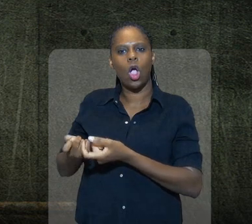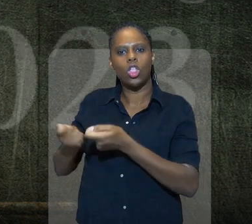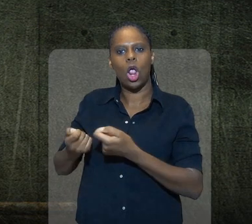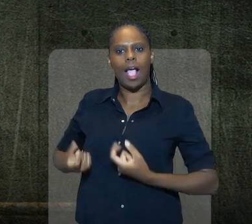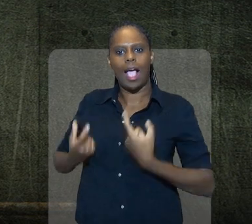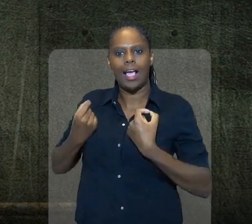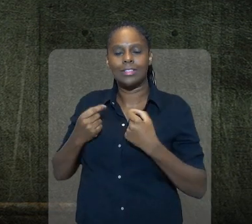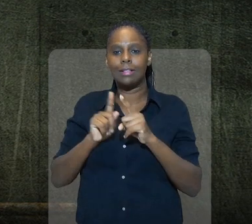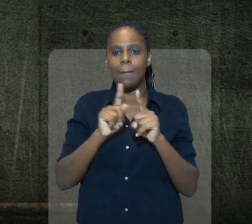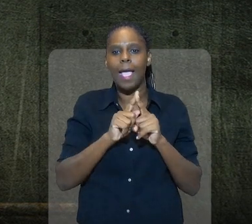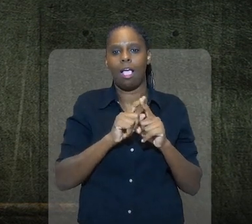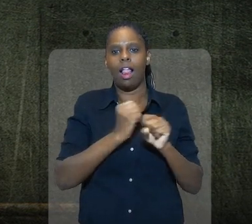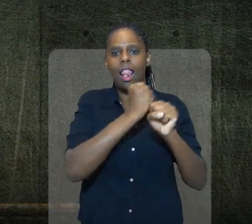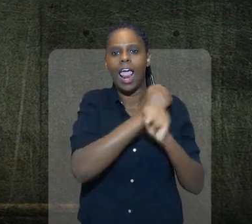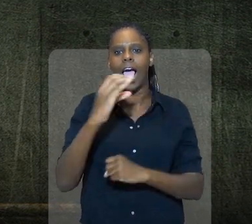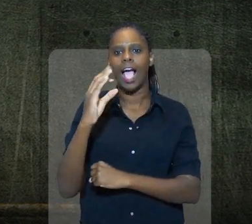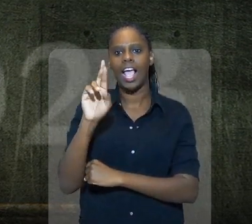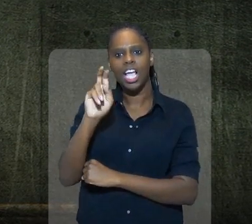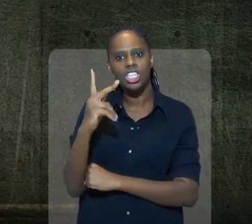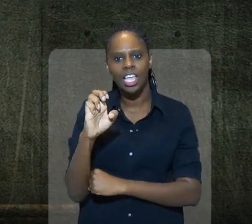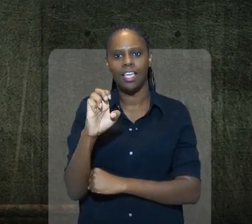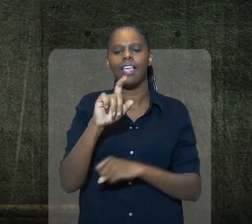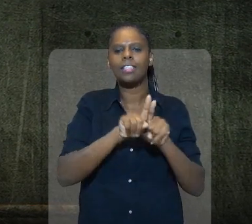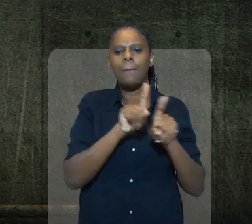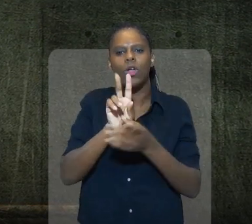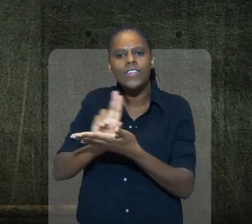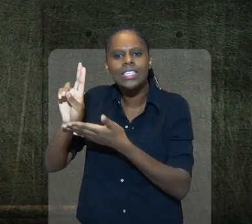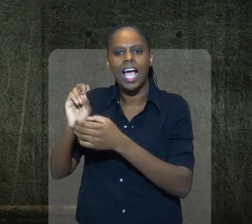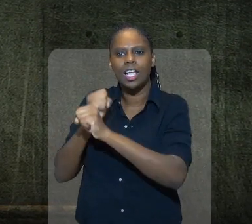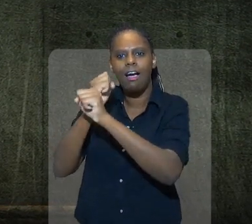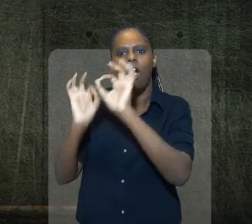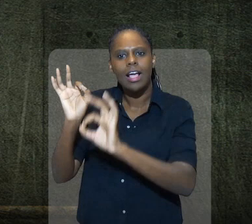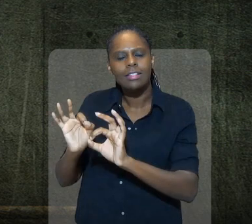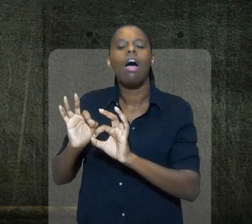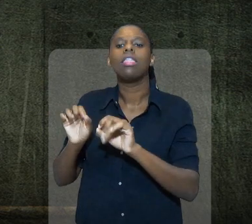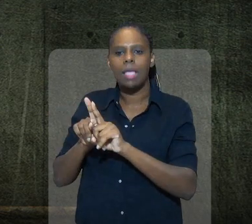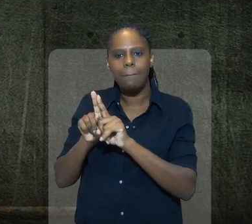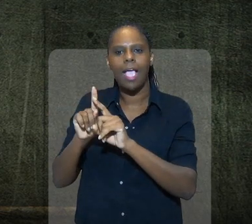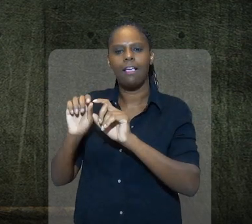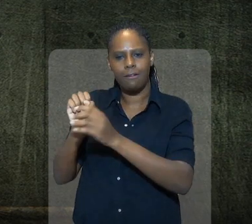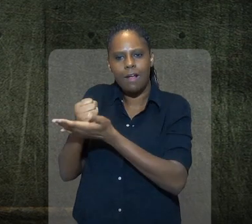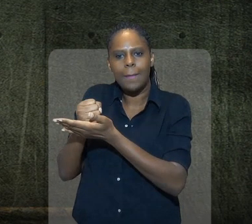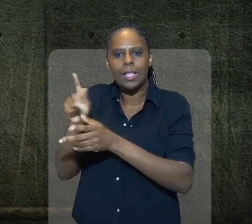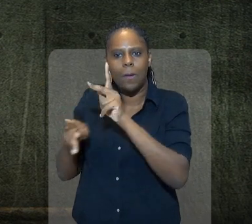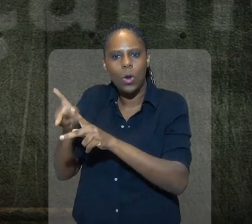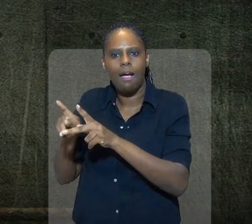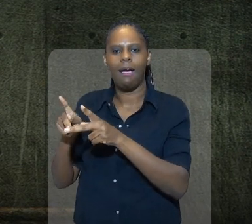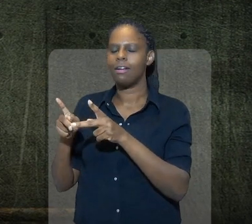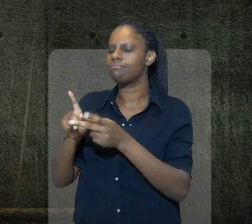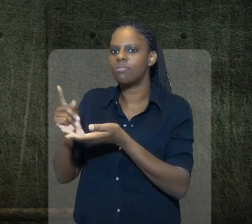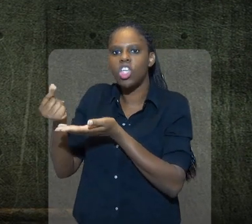câncer, cortes na construção de creches, cortes nas universidades, cortes no farmácia popular,